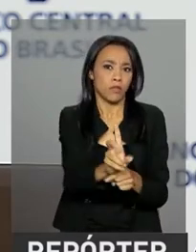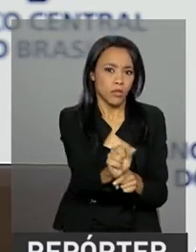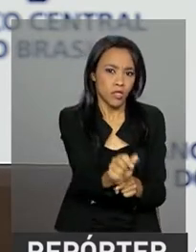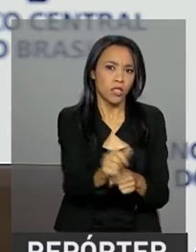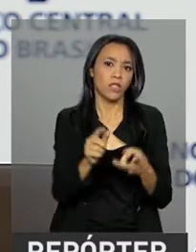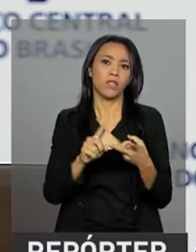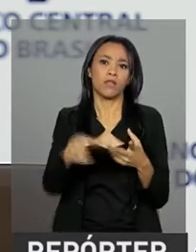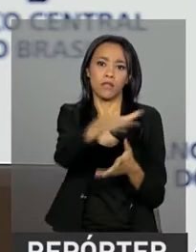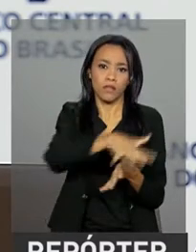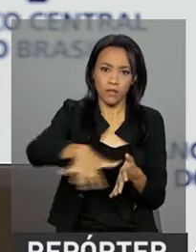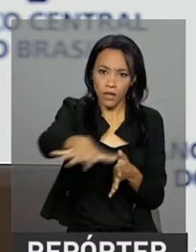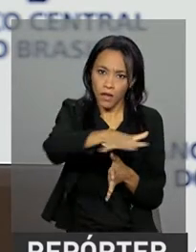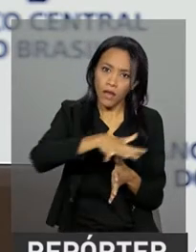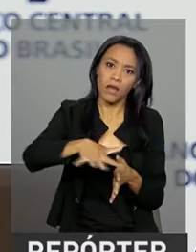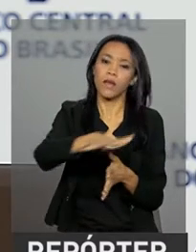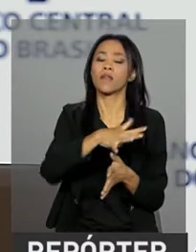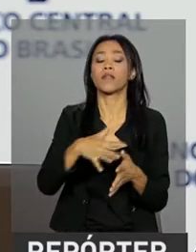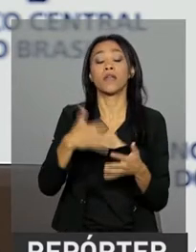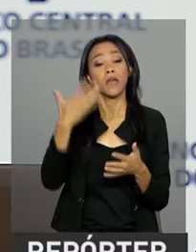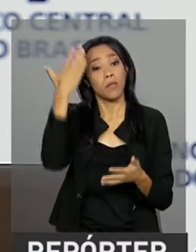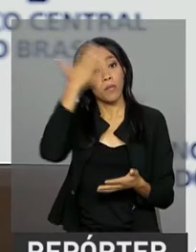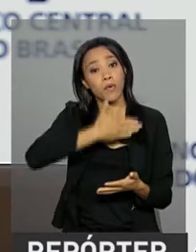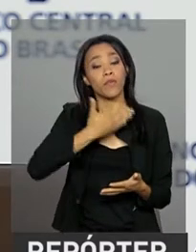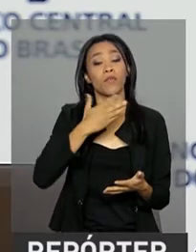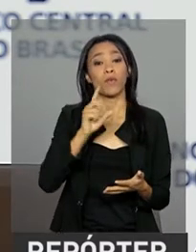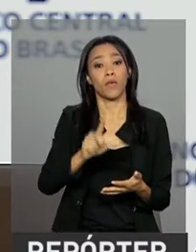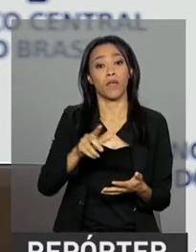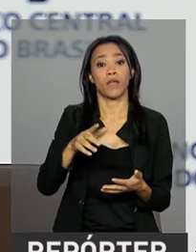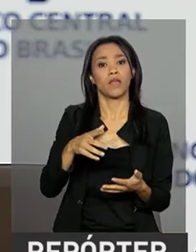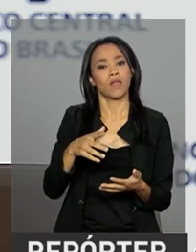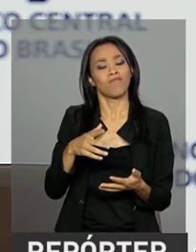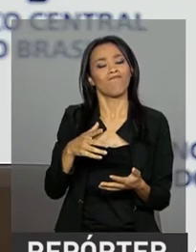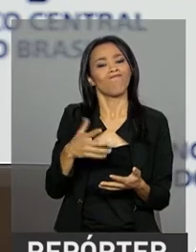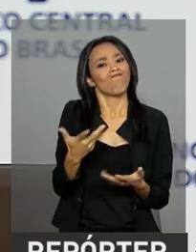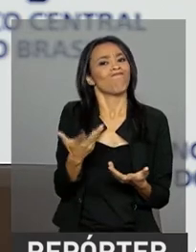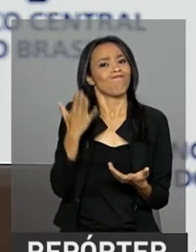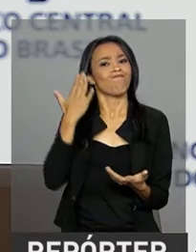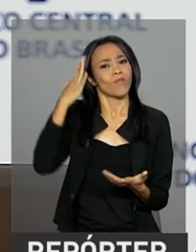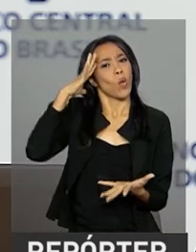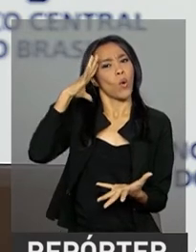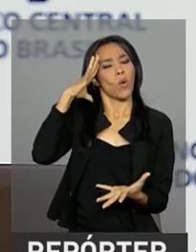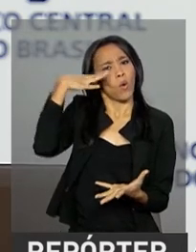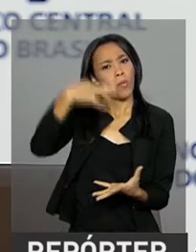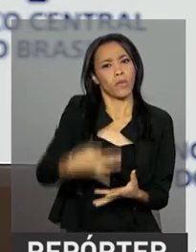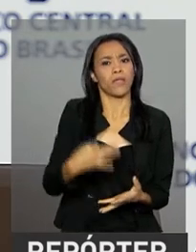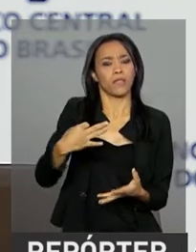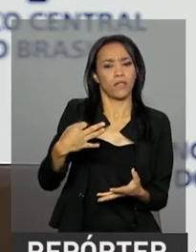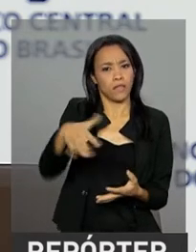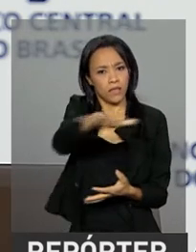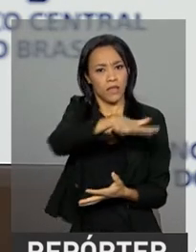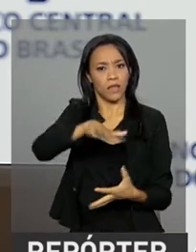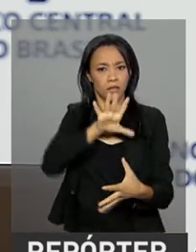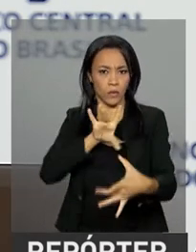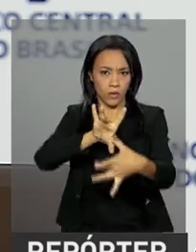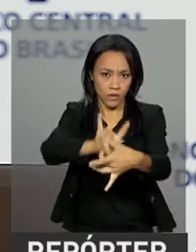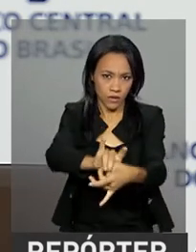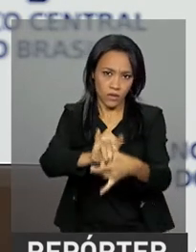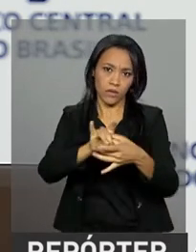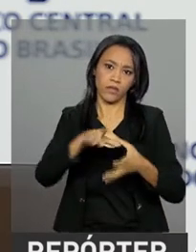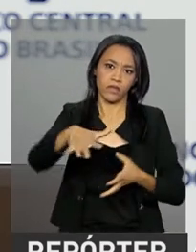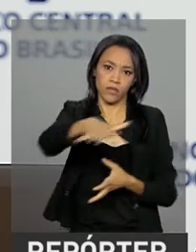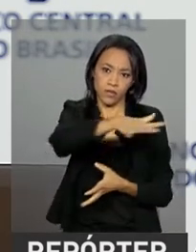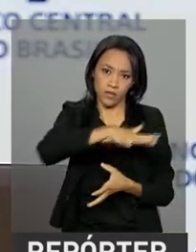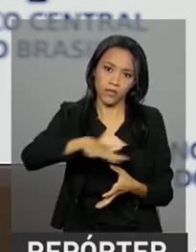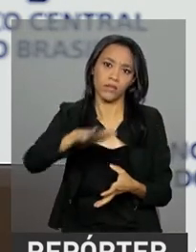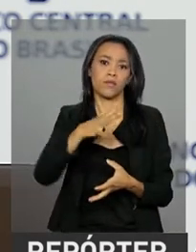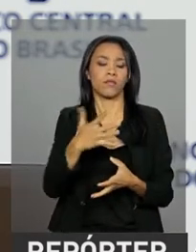financeiro mostrou bastante resiliência e ainda se mostra bastante resiliente,